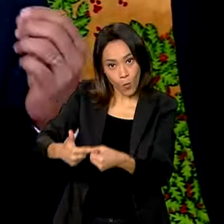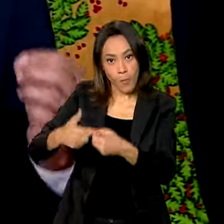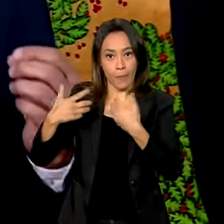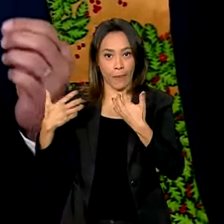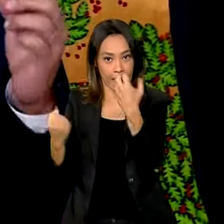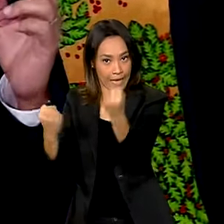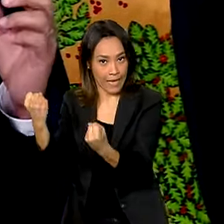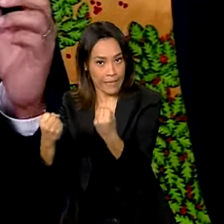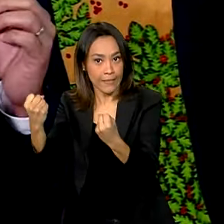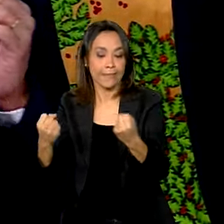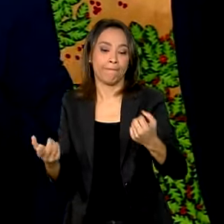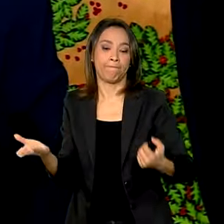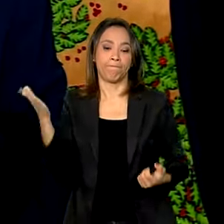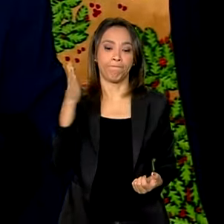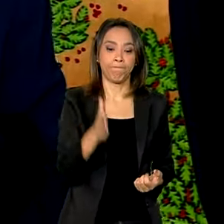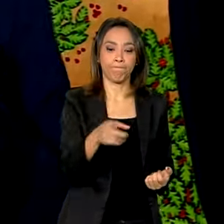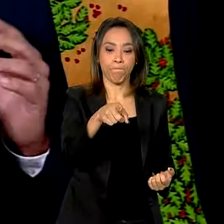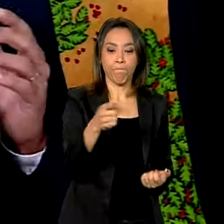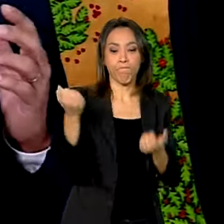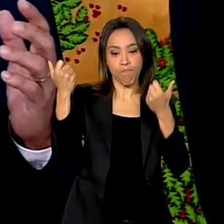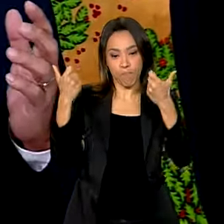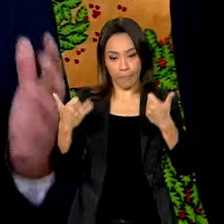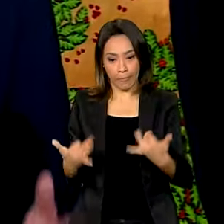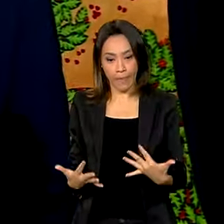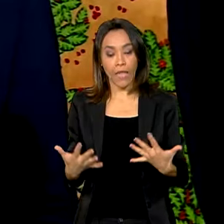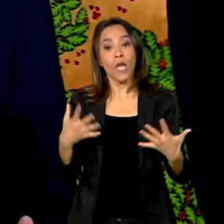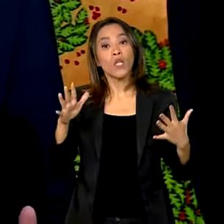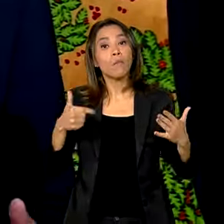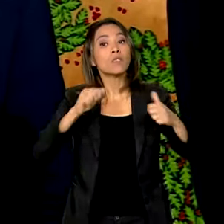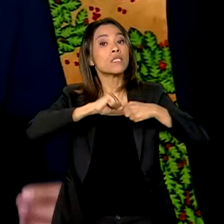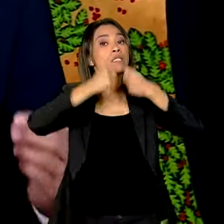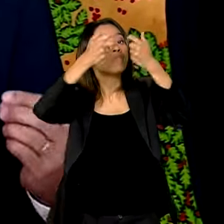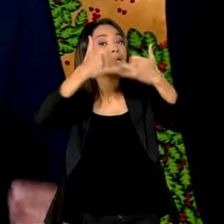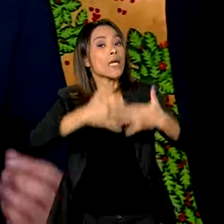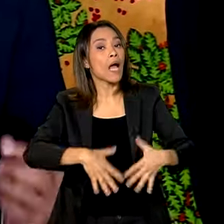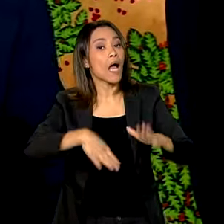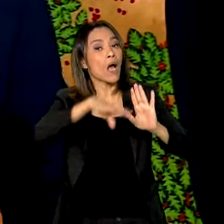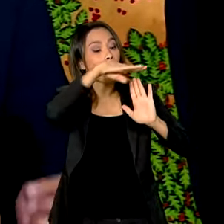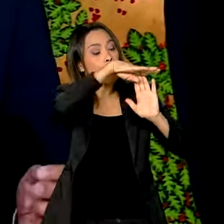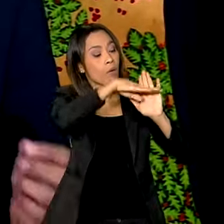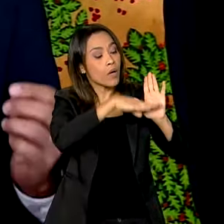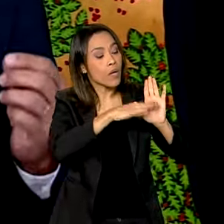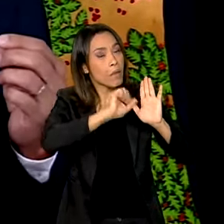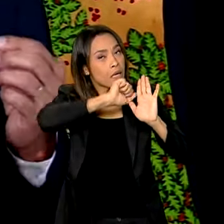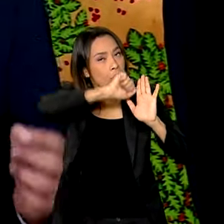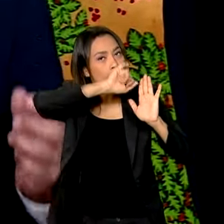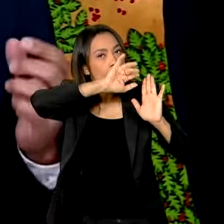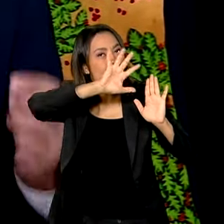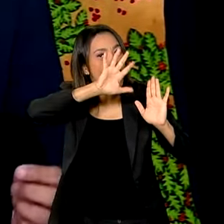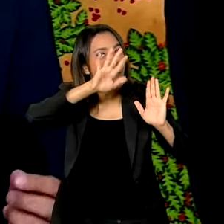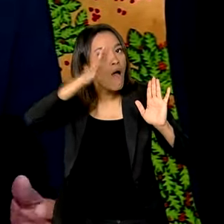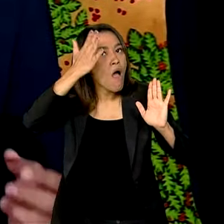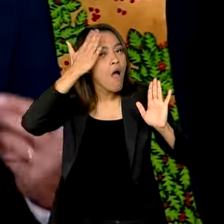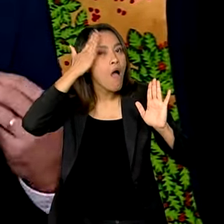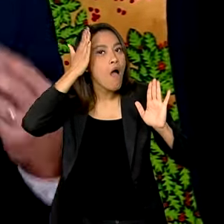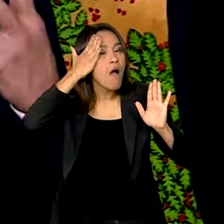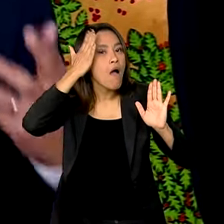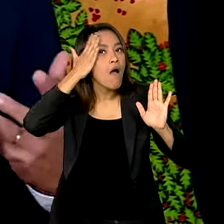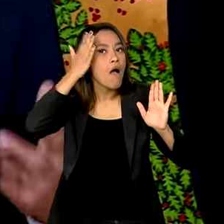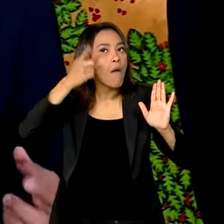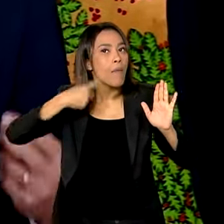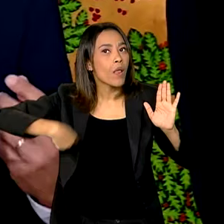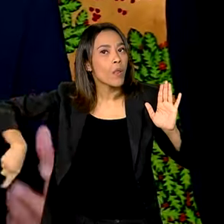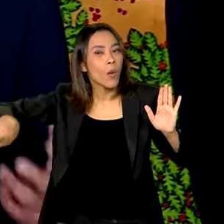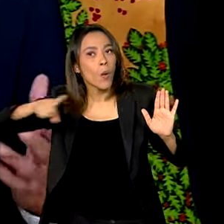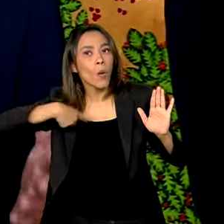da definição clara do Mover, ficou muito nítido, necessário, a gente